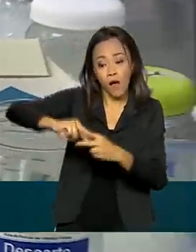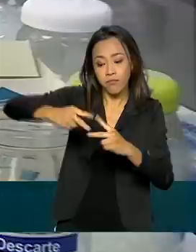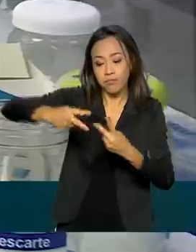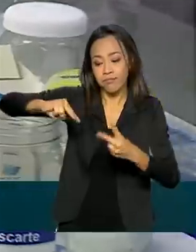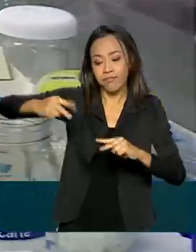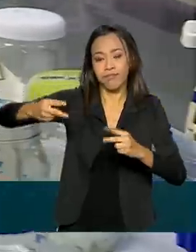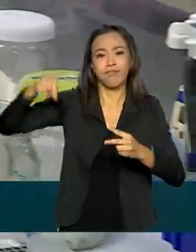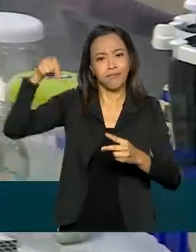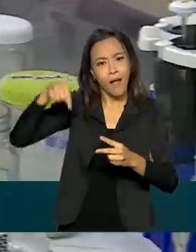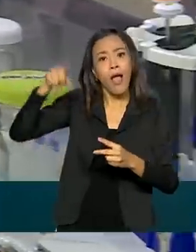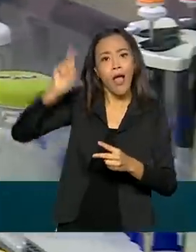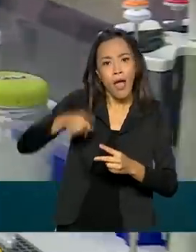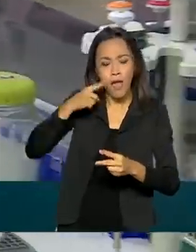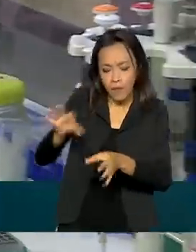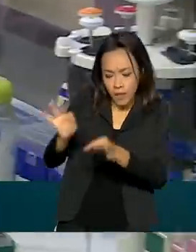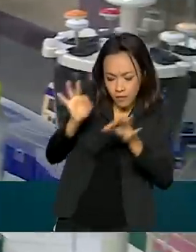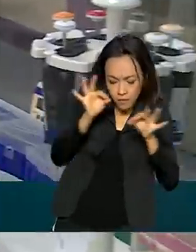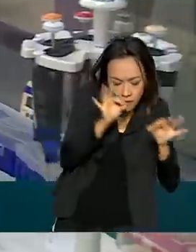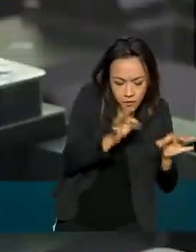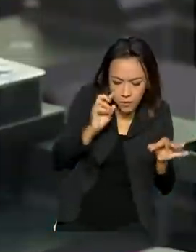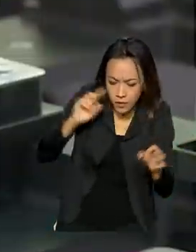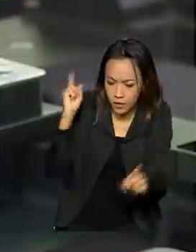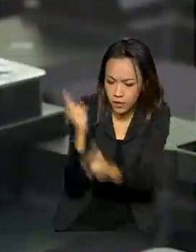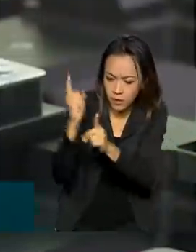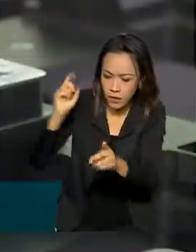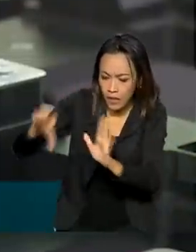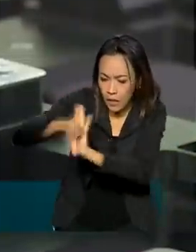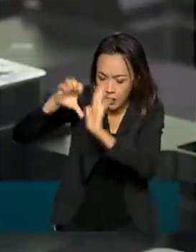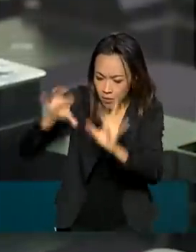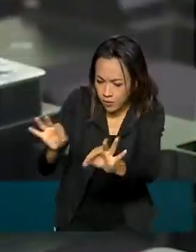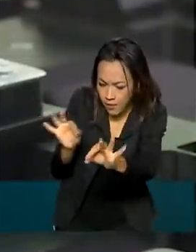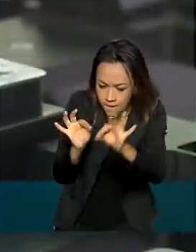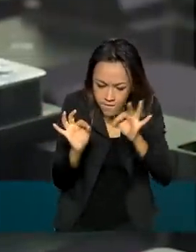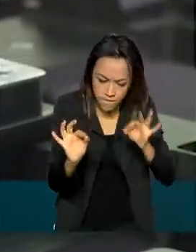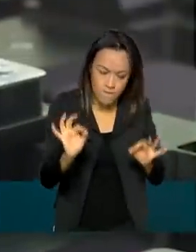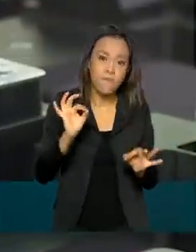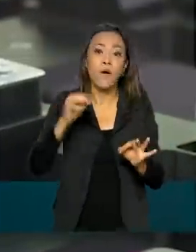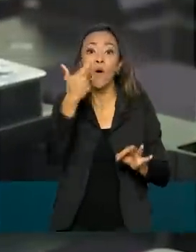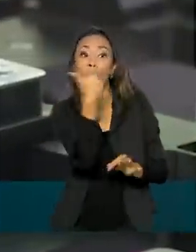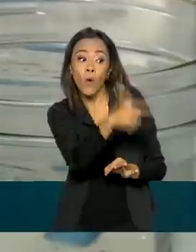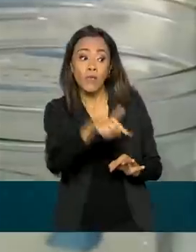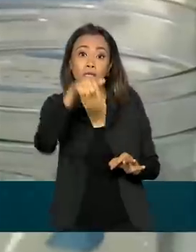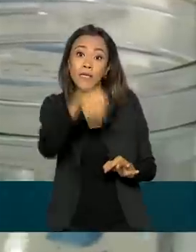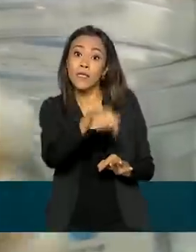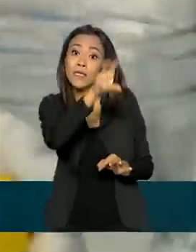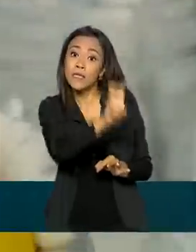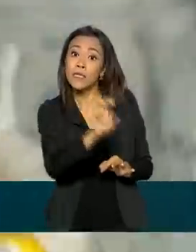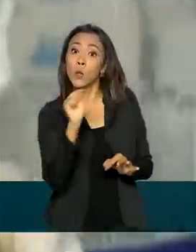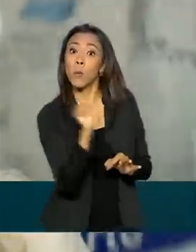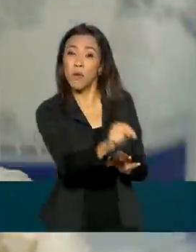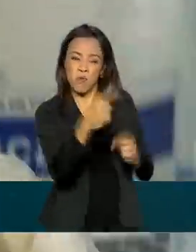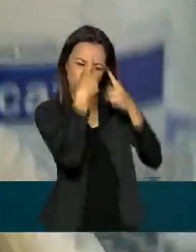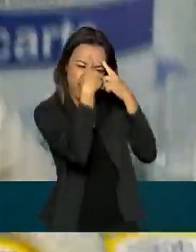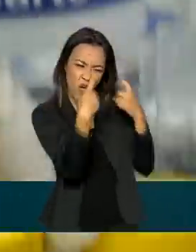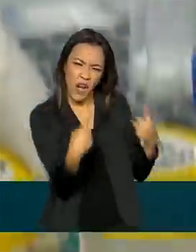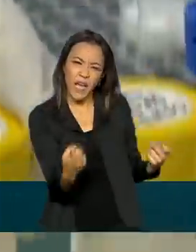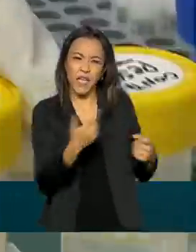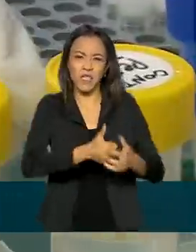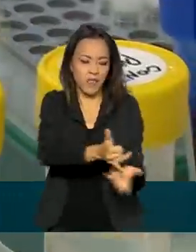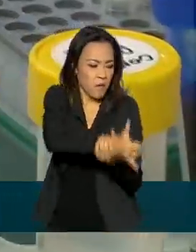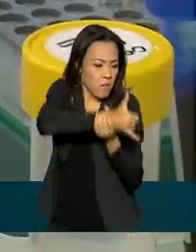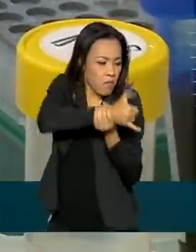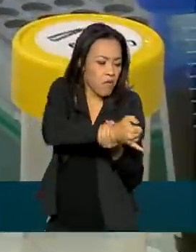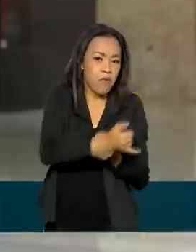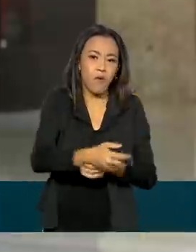vestígios recolhidos pela perícia em locais de crime. Outros, 75 mil, são de condenados por crimes violentos, como homicídios